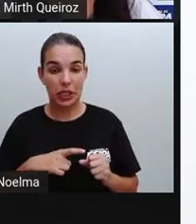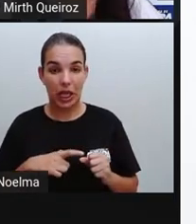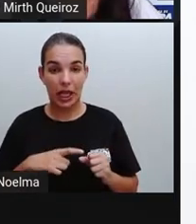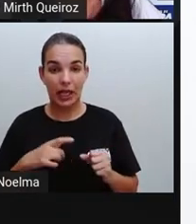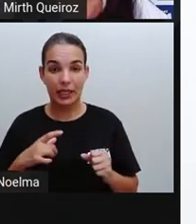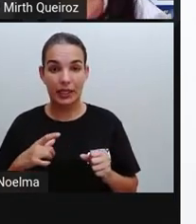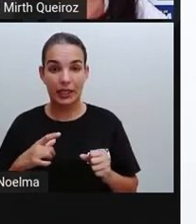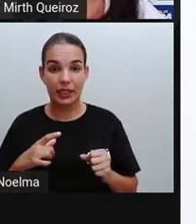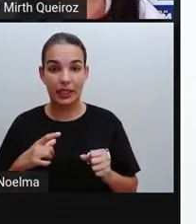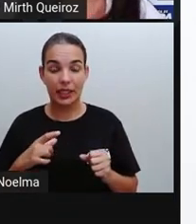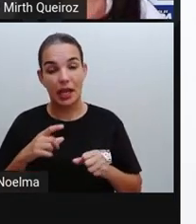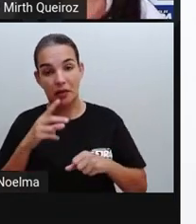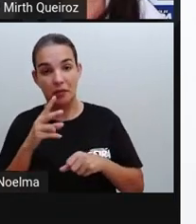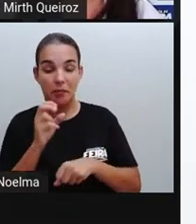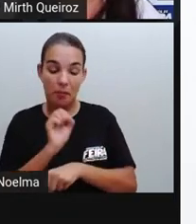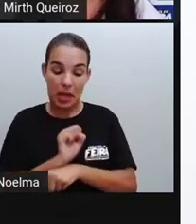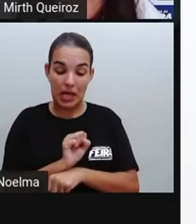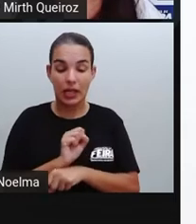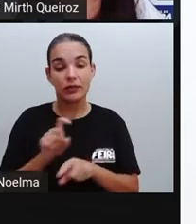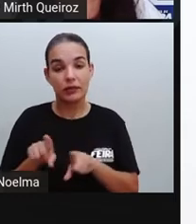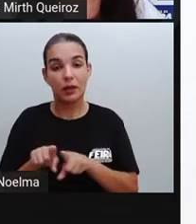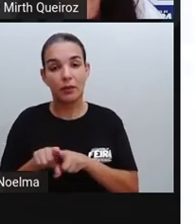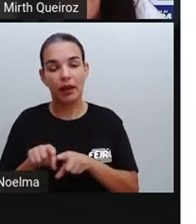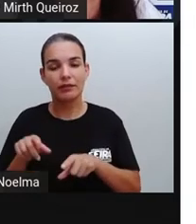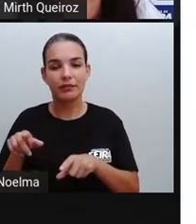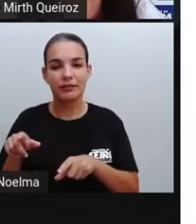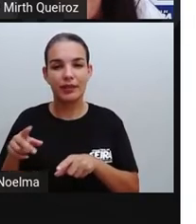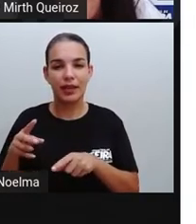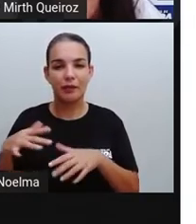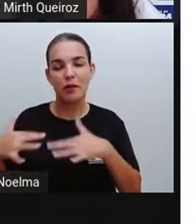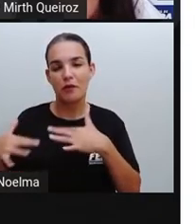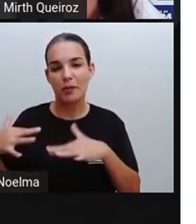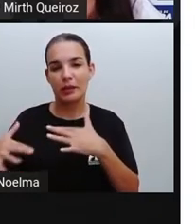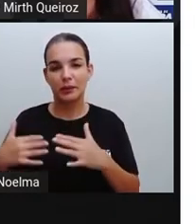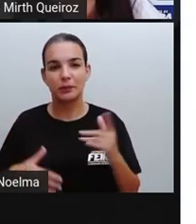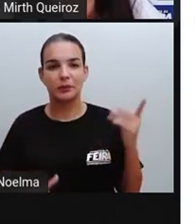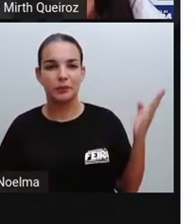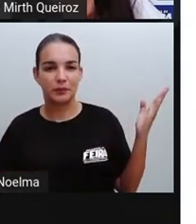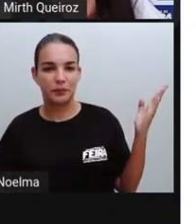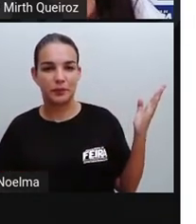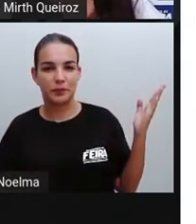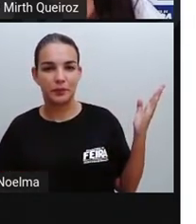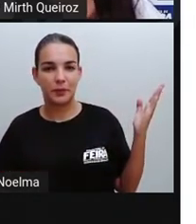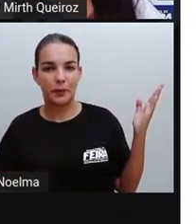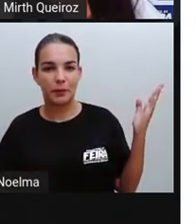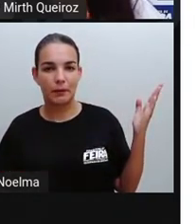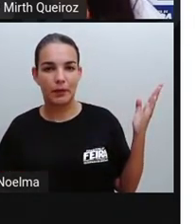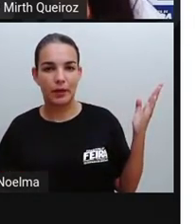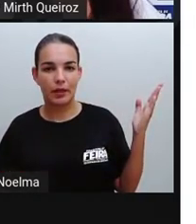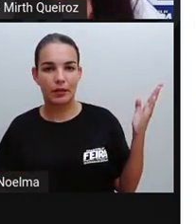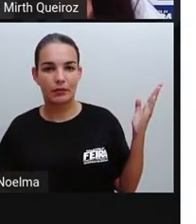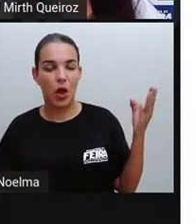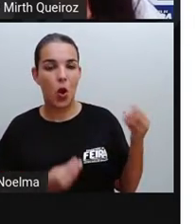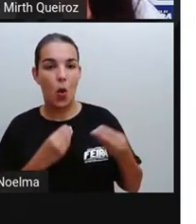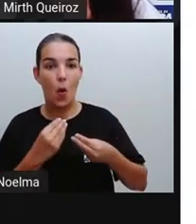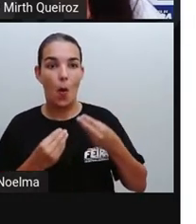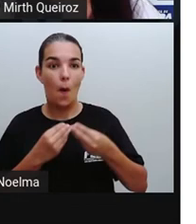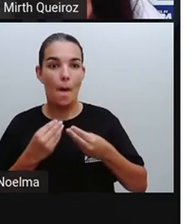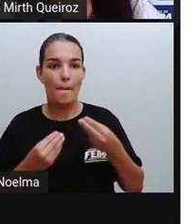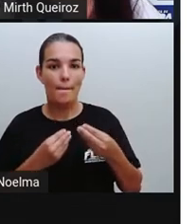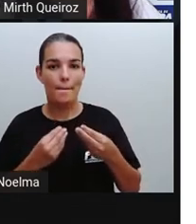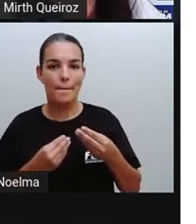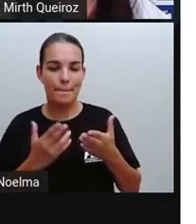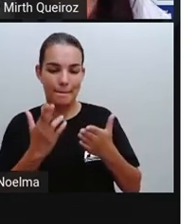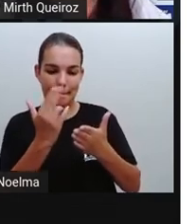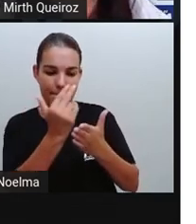animada quanto na forma estática, certo? Então, nós temos primeiro o design de animação, que